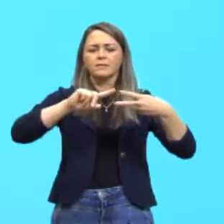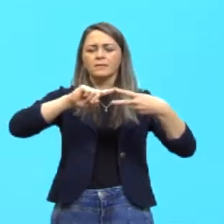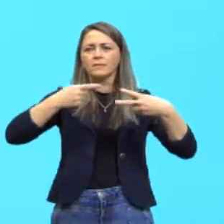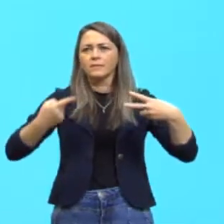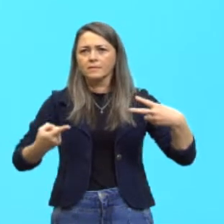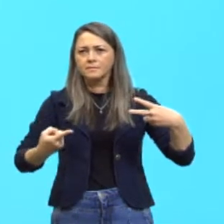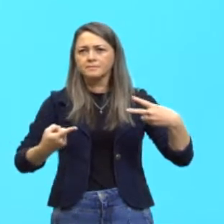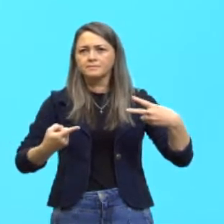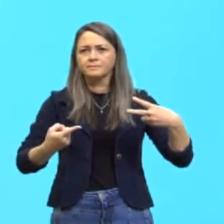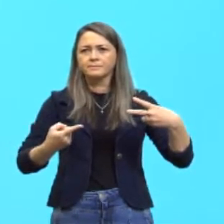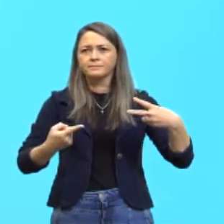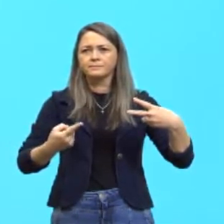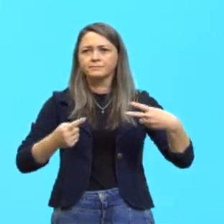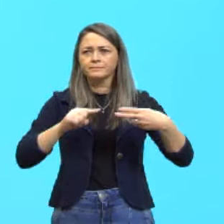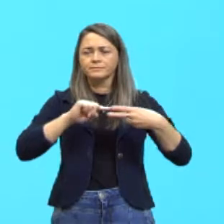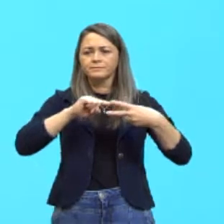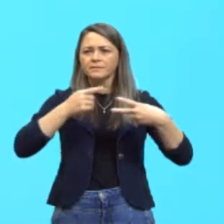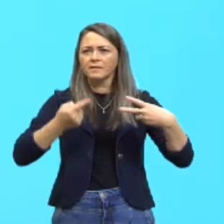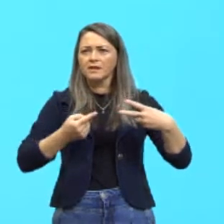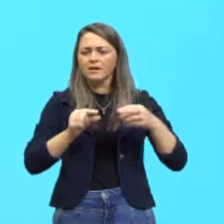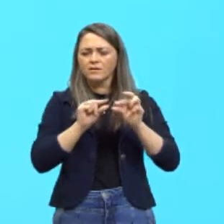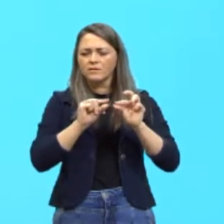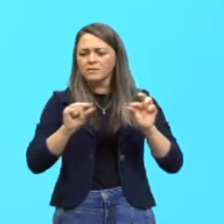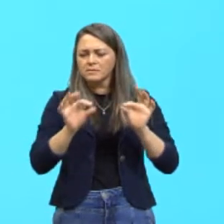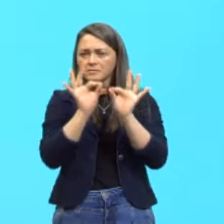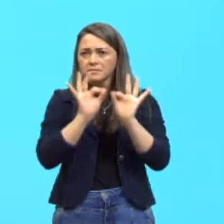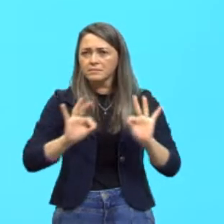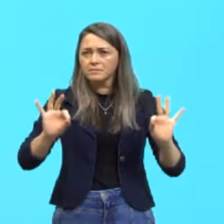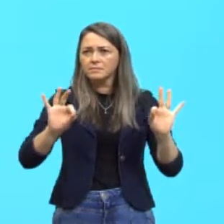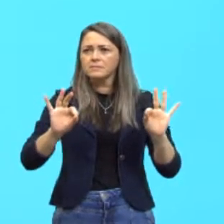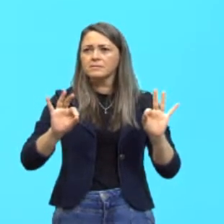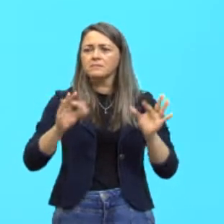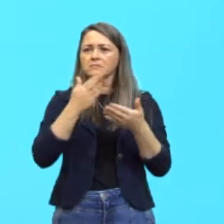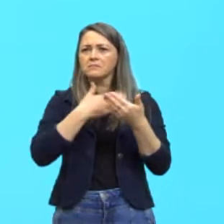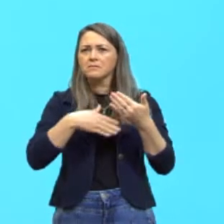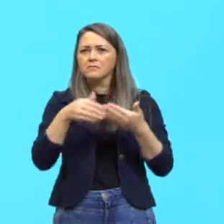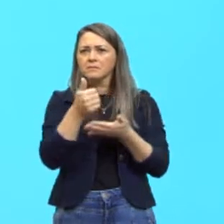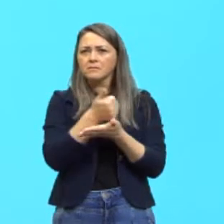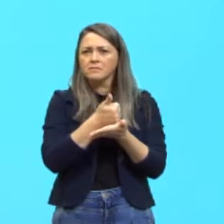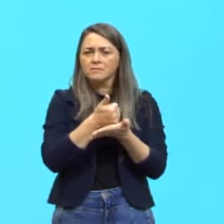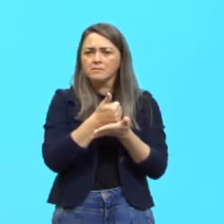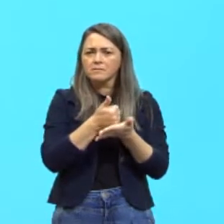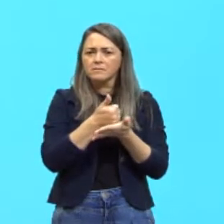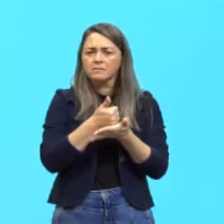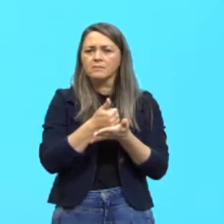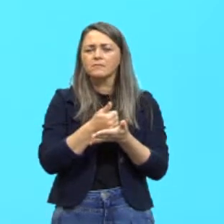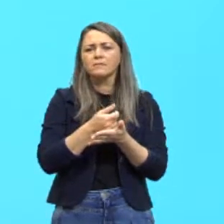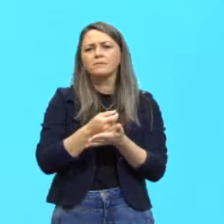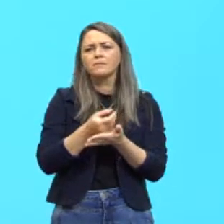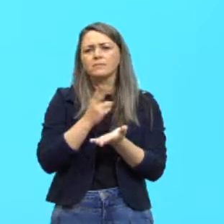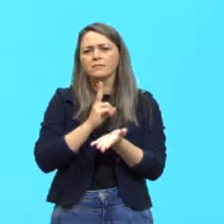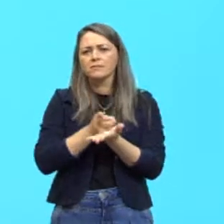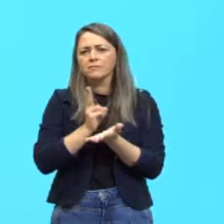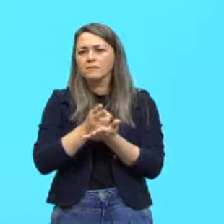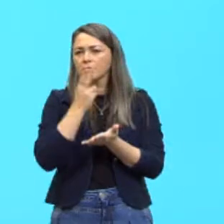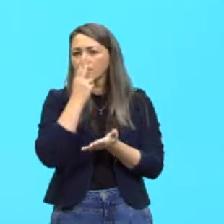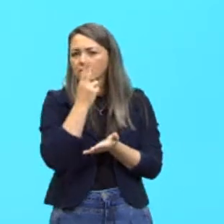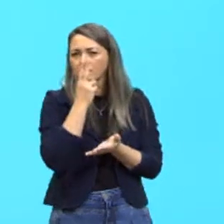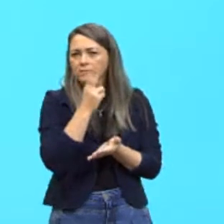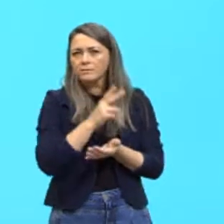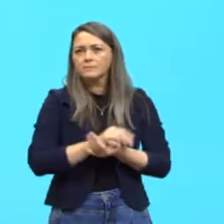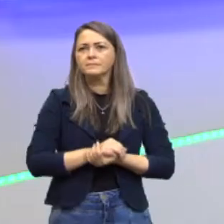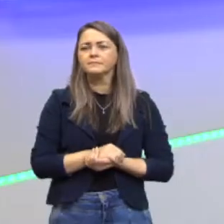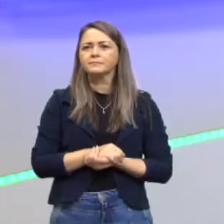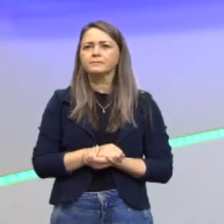O RNA é fita simples, todas as outras bases nitrogenadas vão se manter iguais, tá?